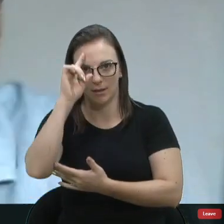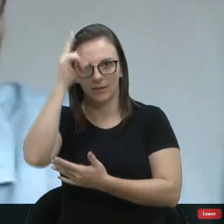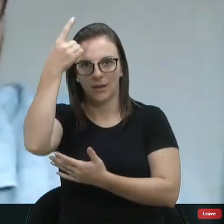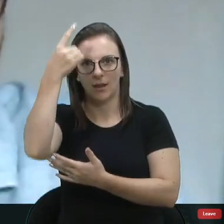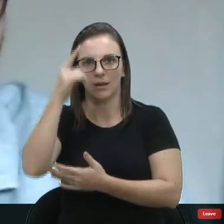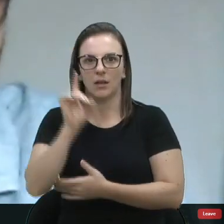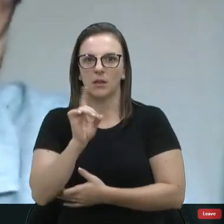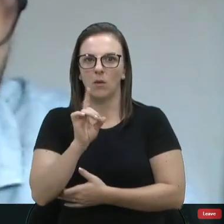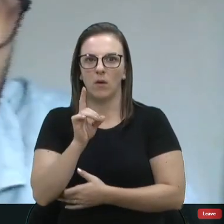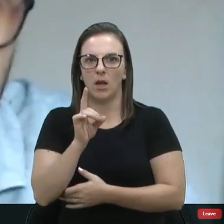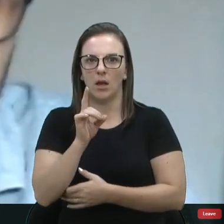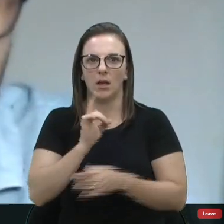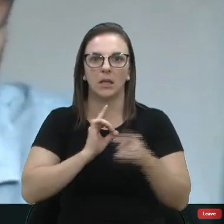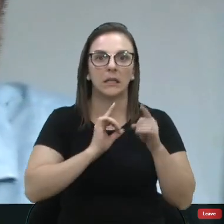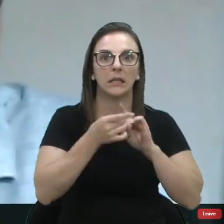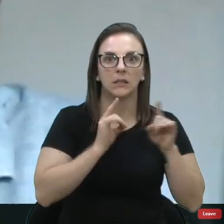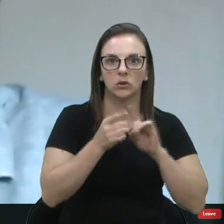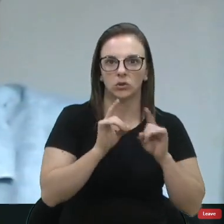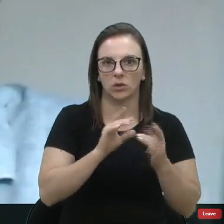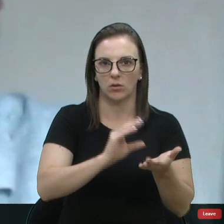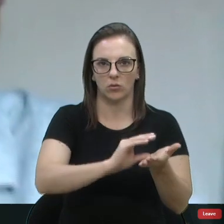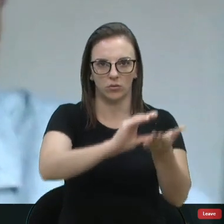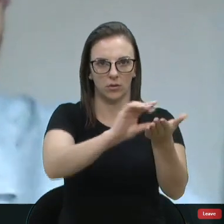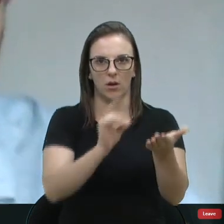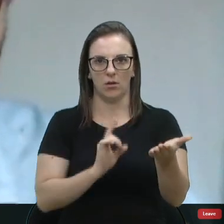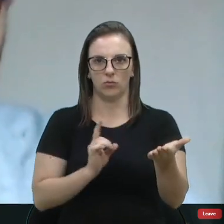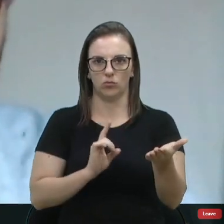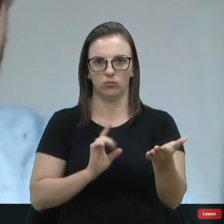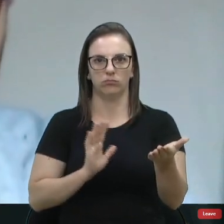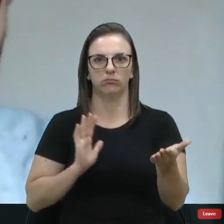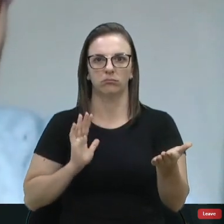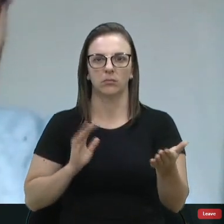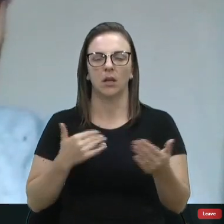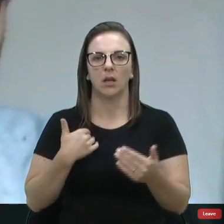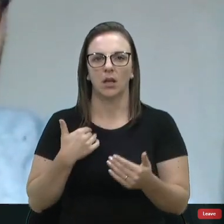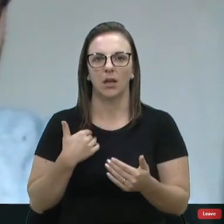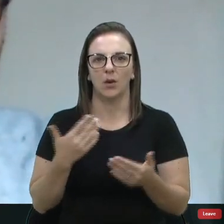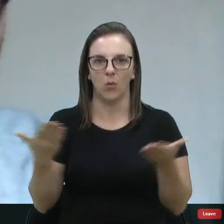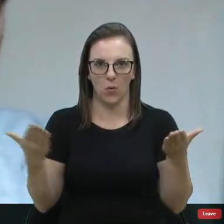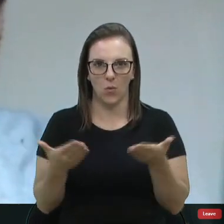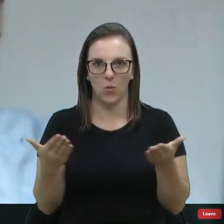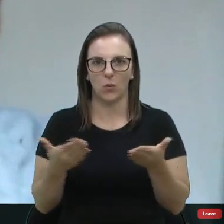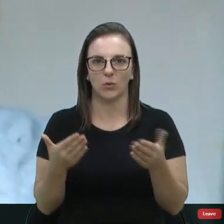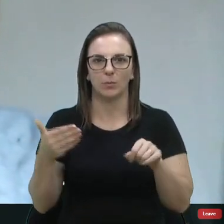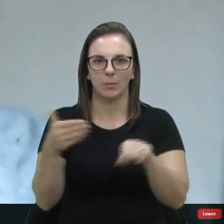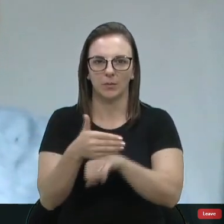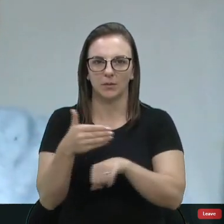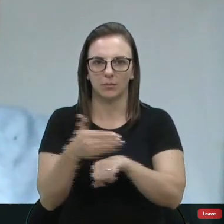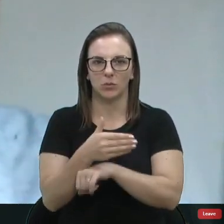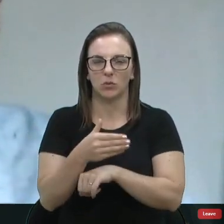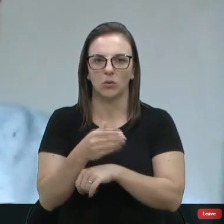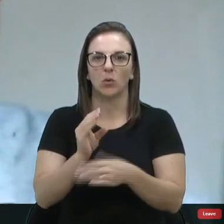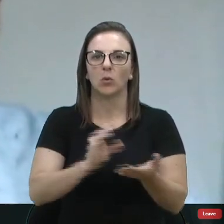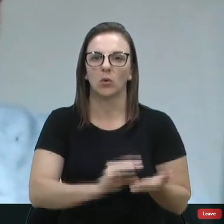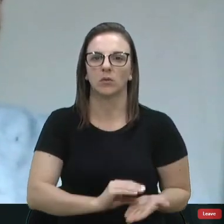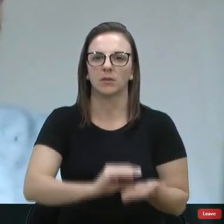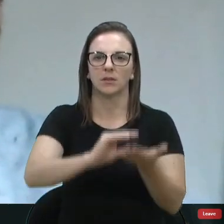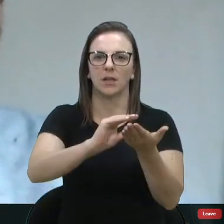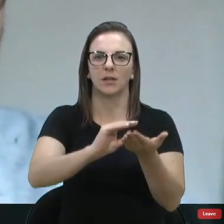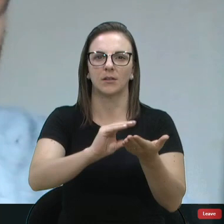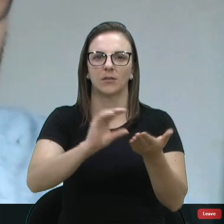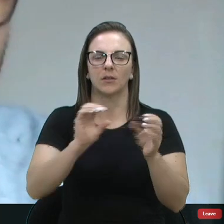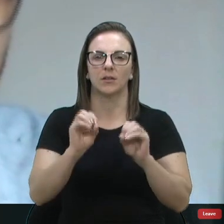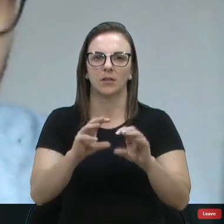crítica ao conselho. Eu sou atualmente do conselho, do conselho da educação, e esses